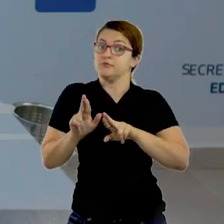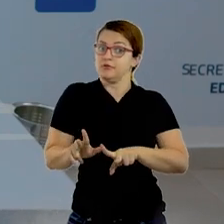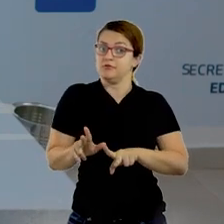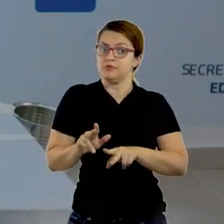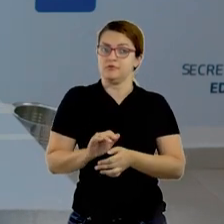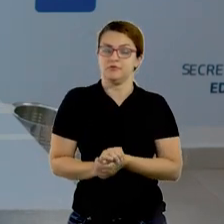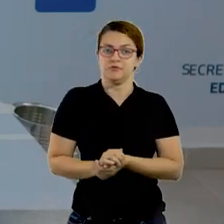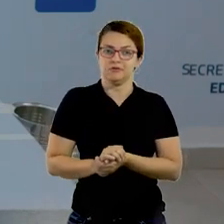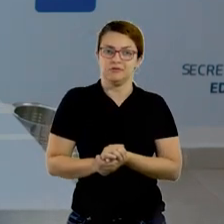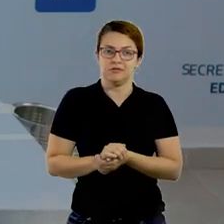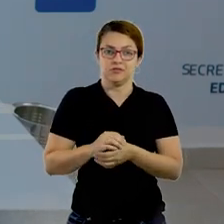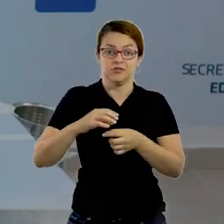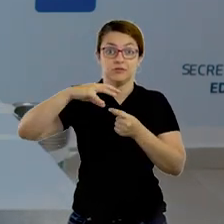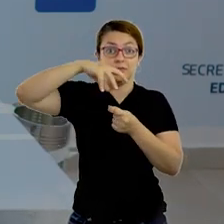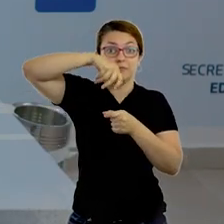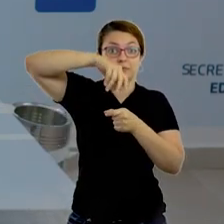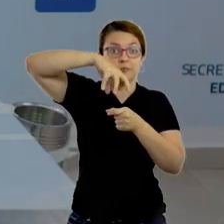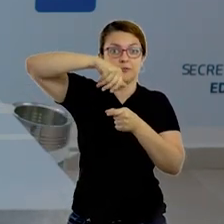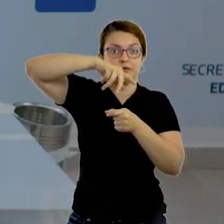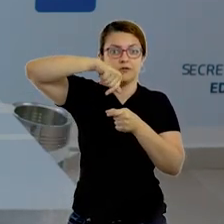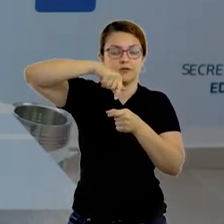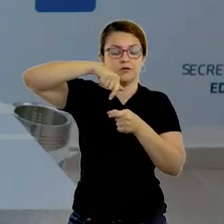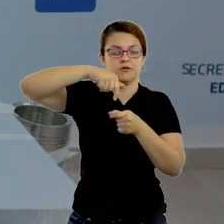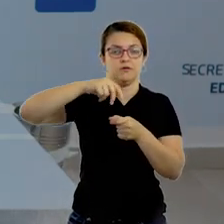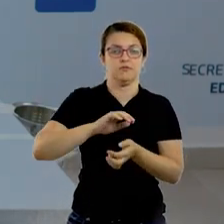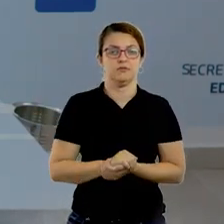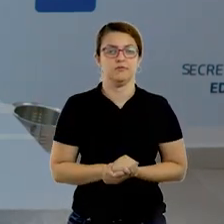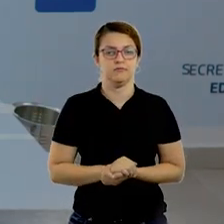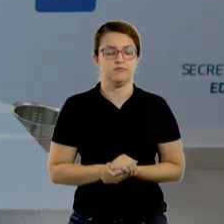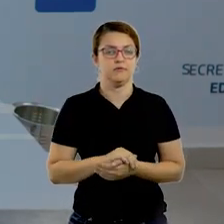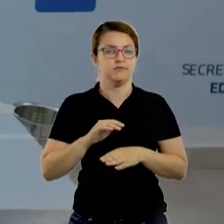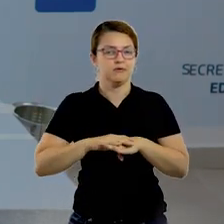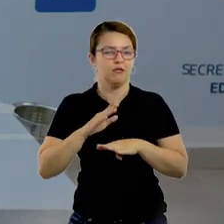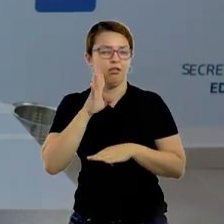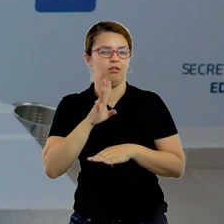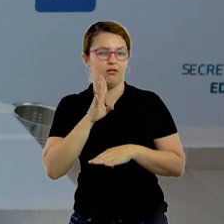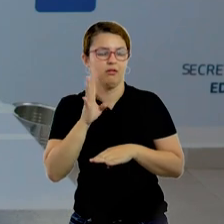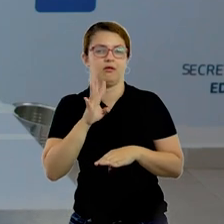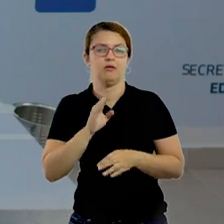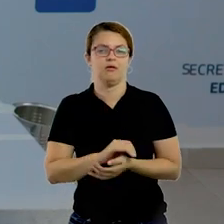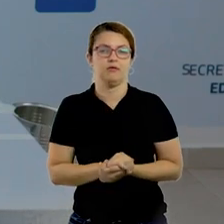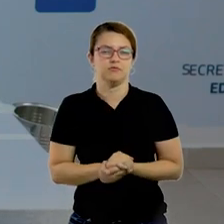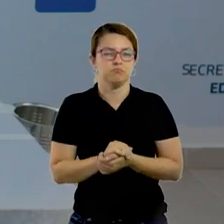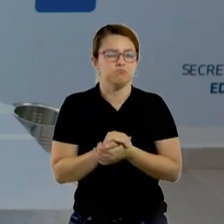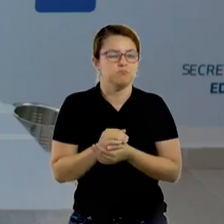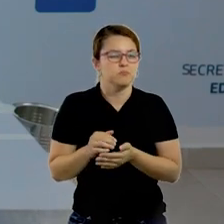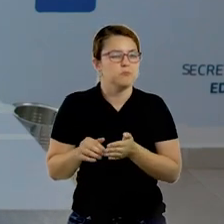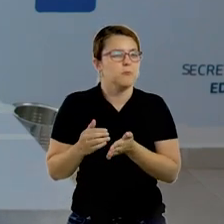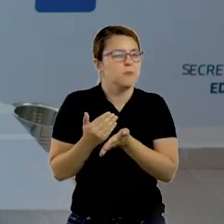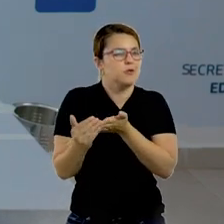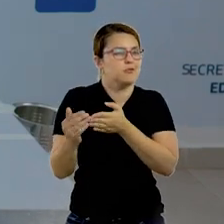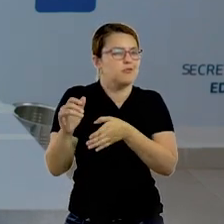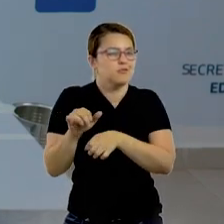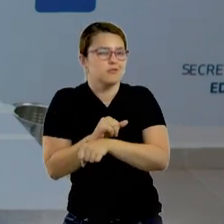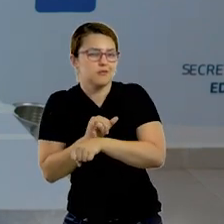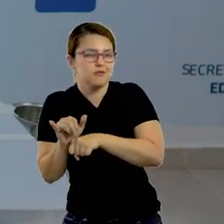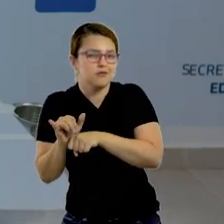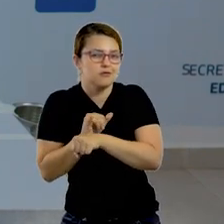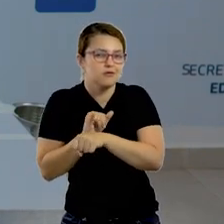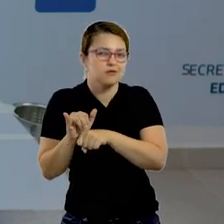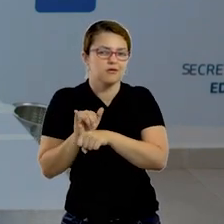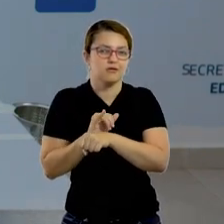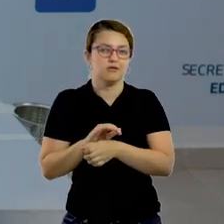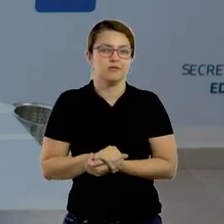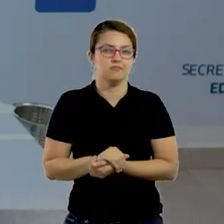Vamos fazer futebol de tampinha. Esse futebol de tampinha é muito legal porque ele começa a criar estratégias de jogo. Ele também